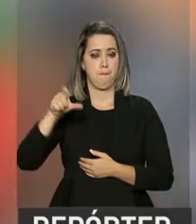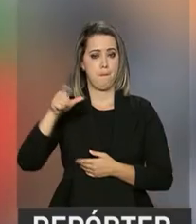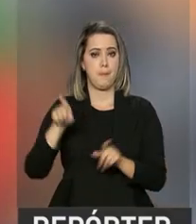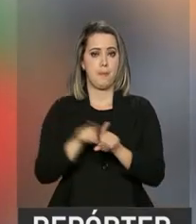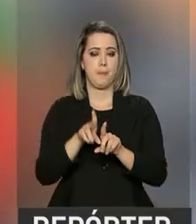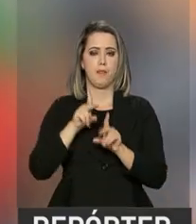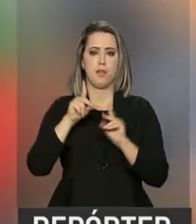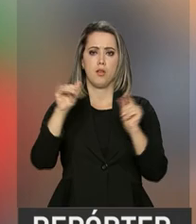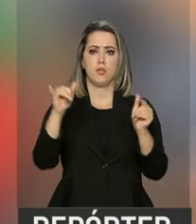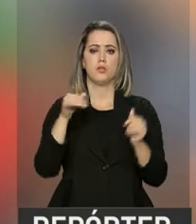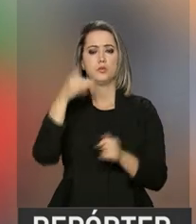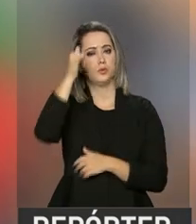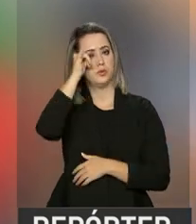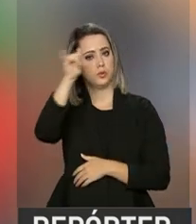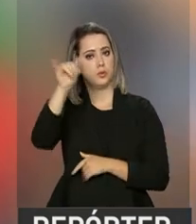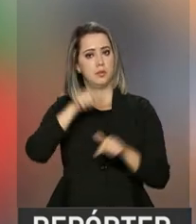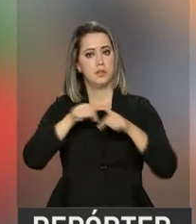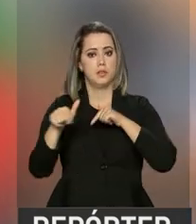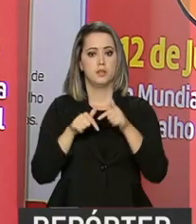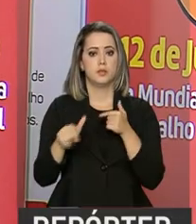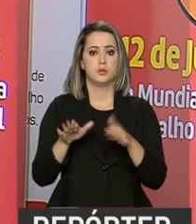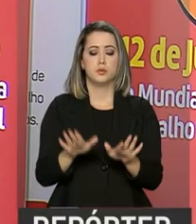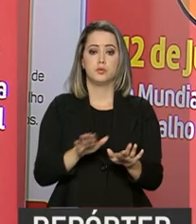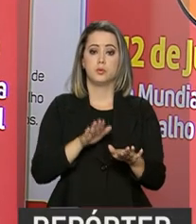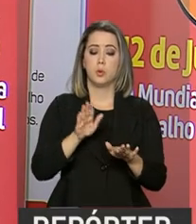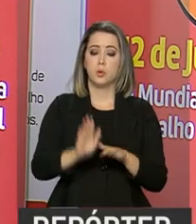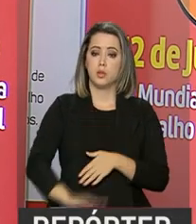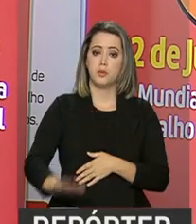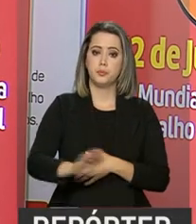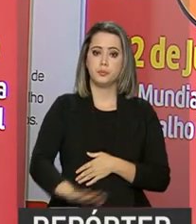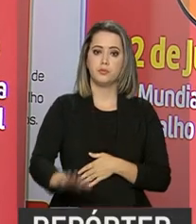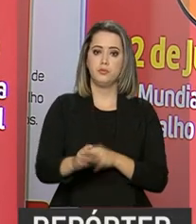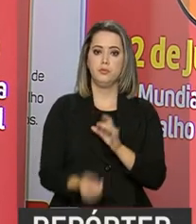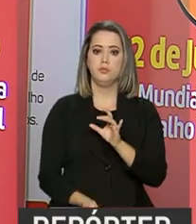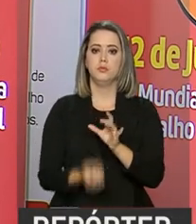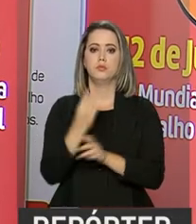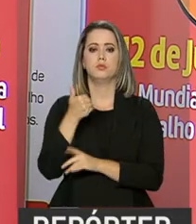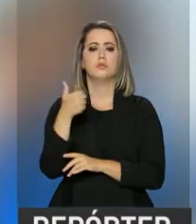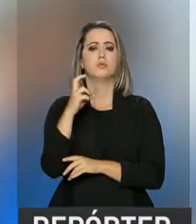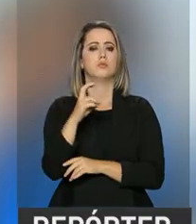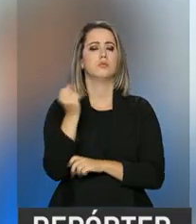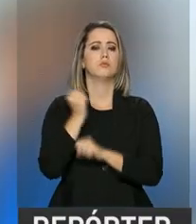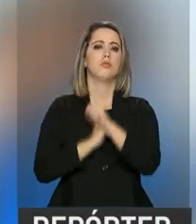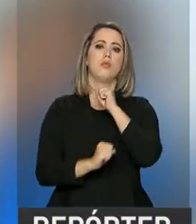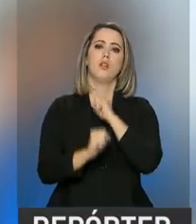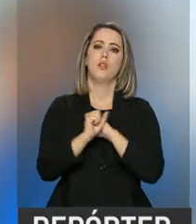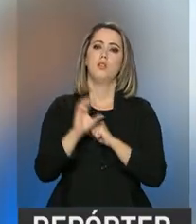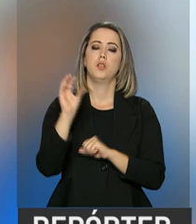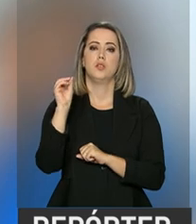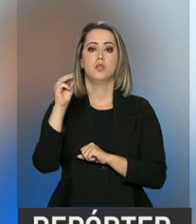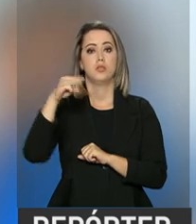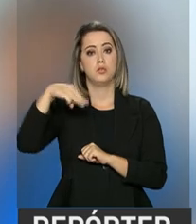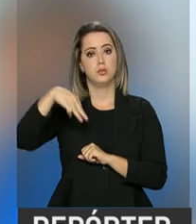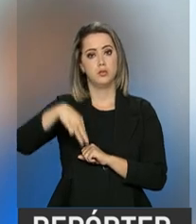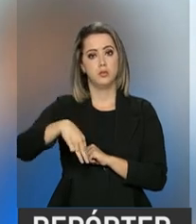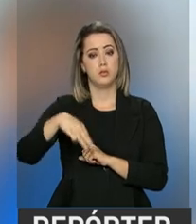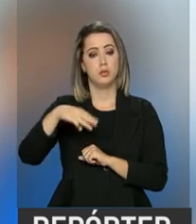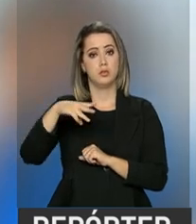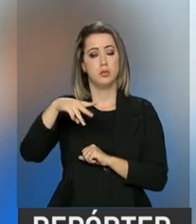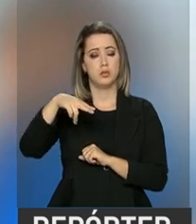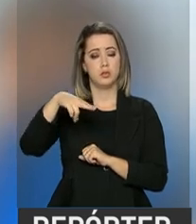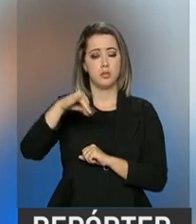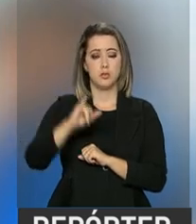Dia Internacional contra o Trabalho Infantil. A data foi instituída há 15 anos pela Organização Internacional do